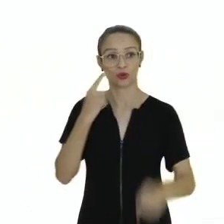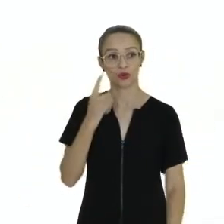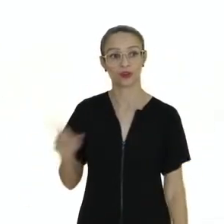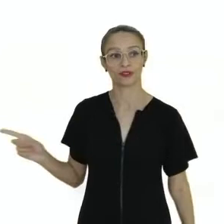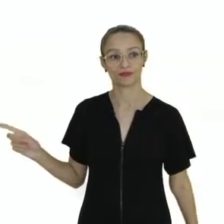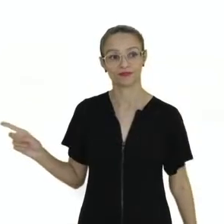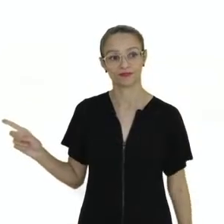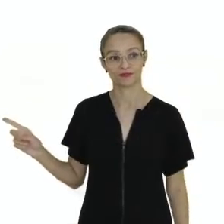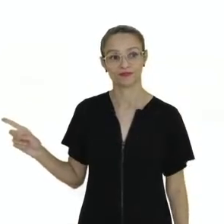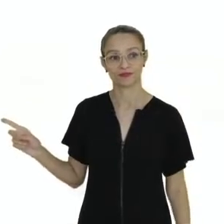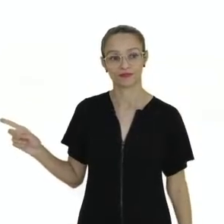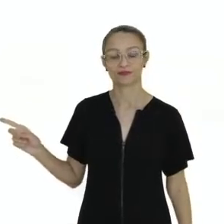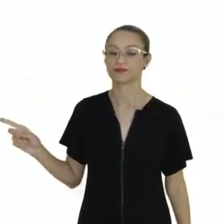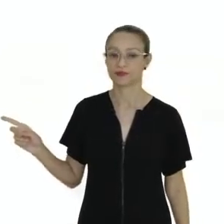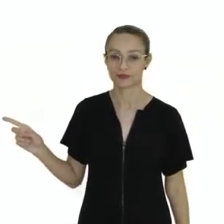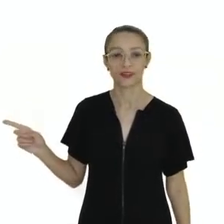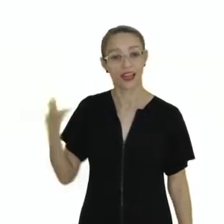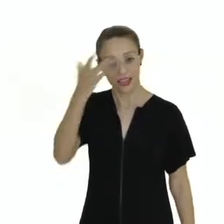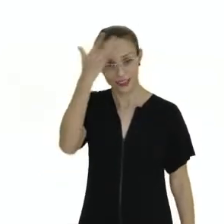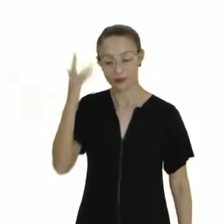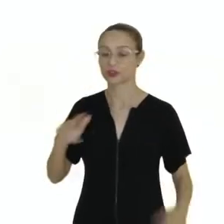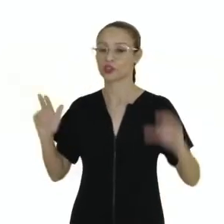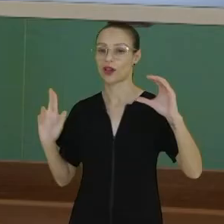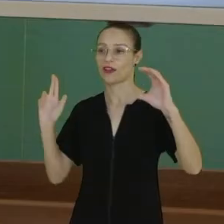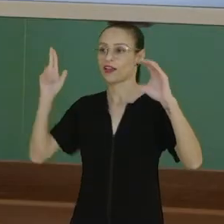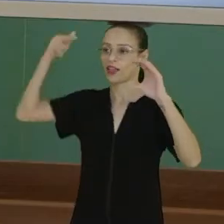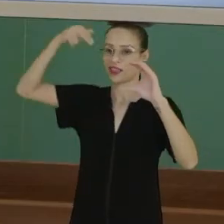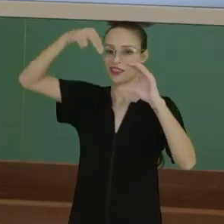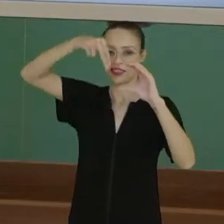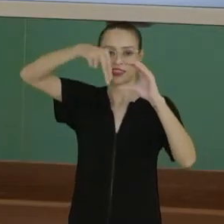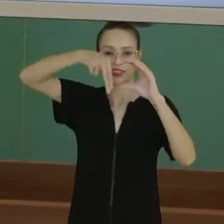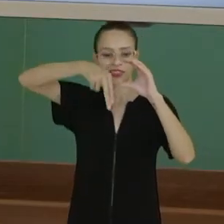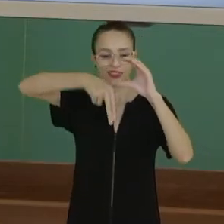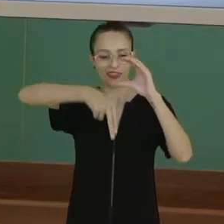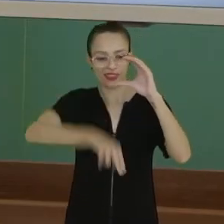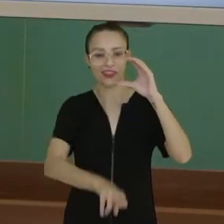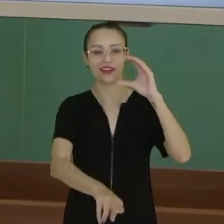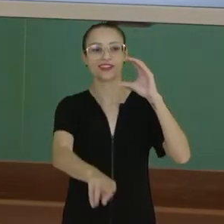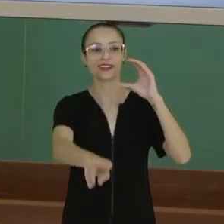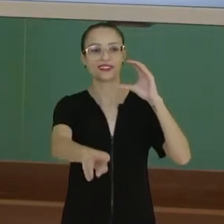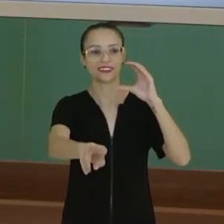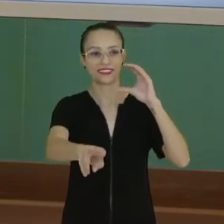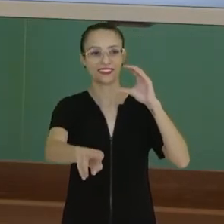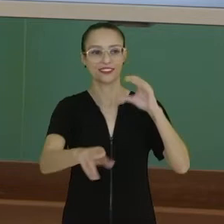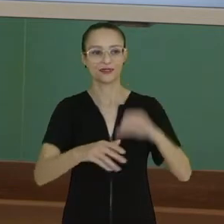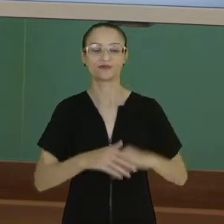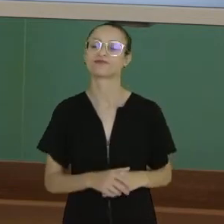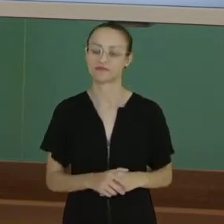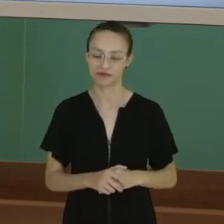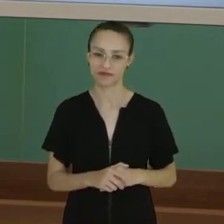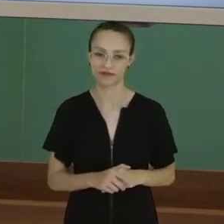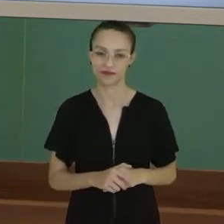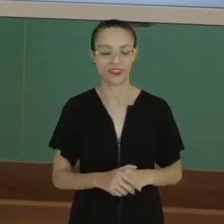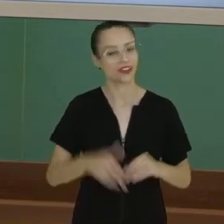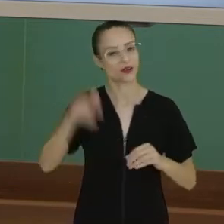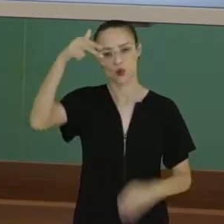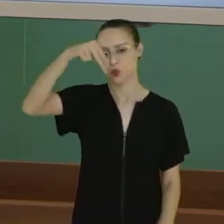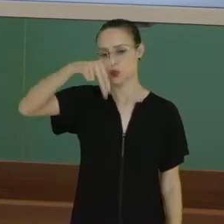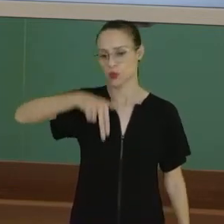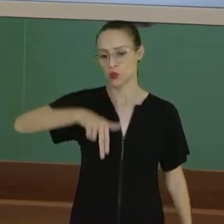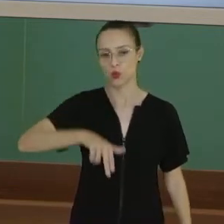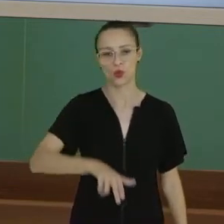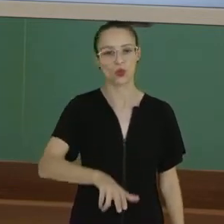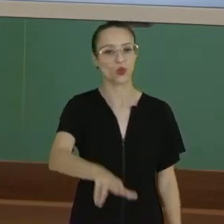Sister, né? Então, o público sobe lá e desce aqui numa almofadinha, ó, que está amarrado e escorrega nesse